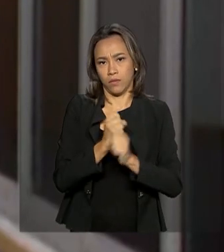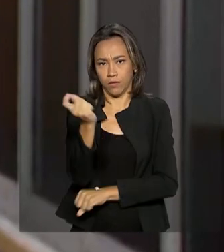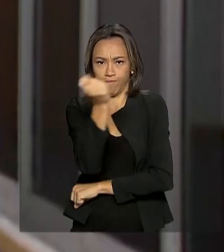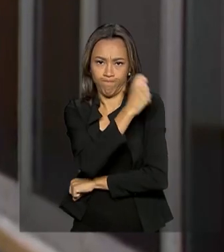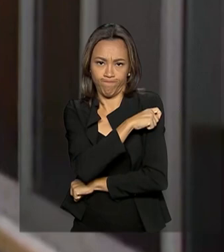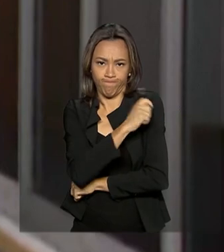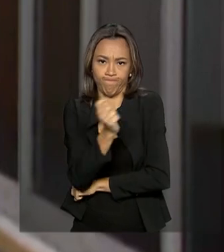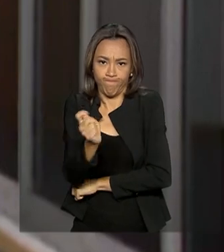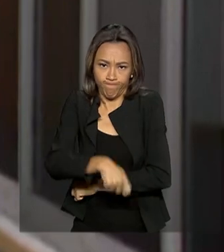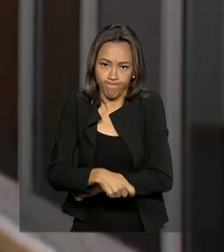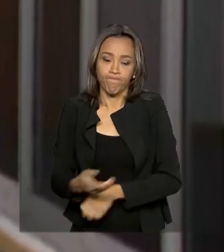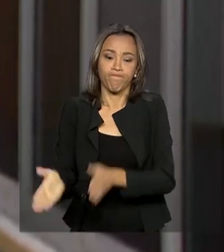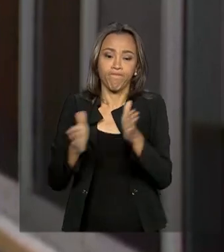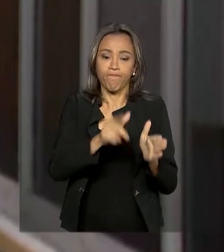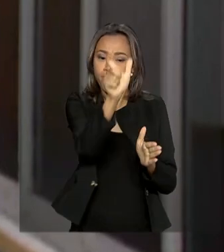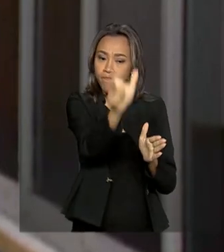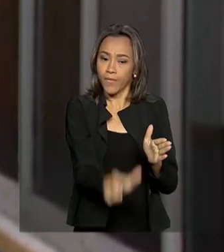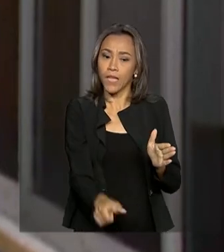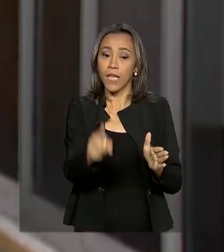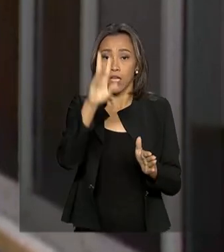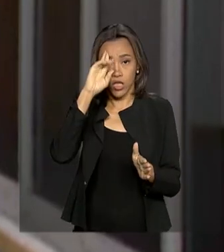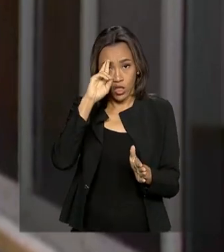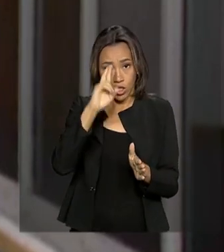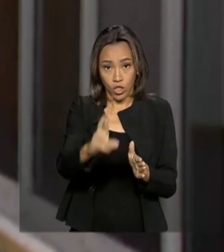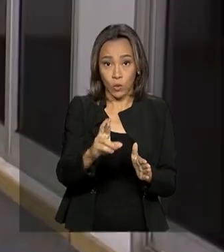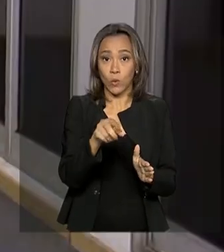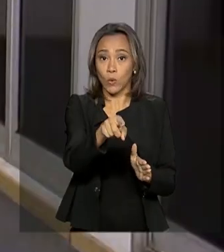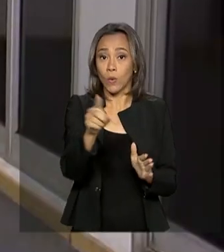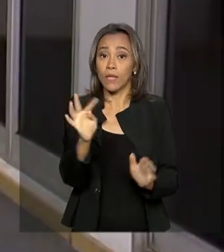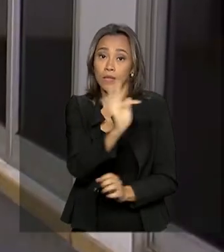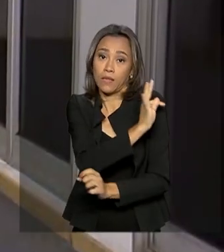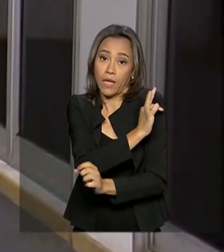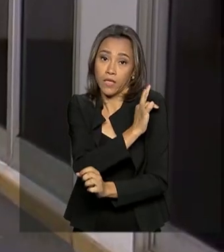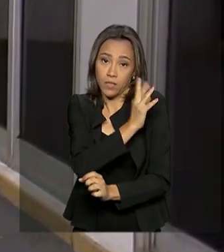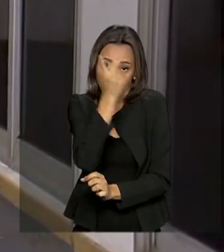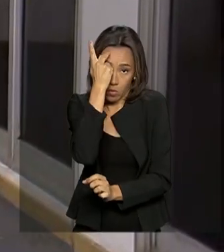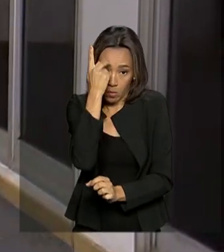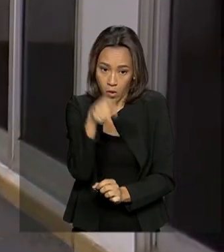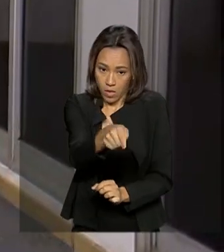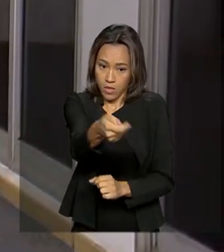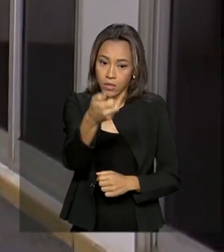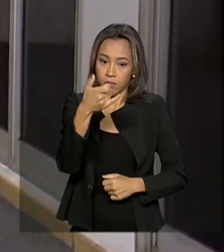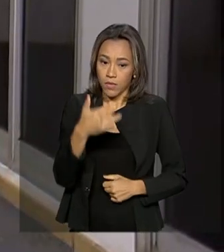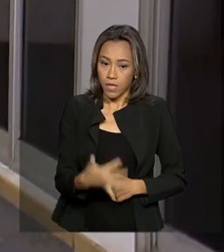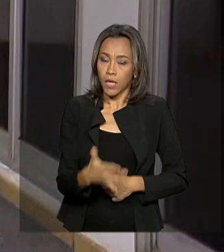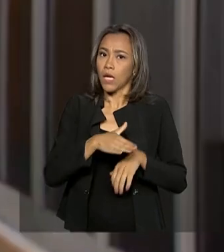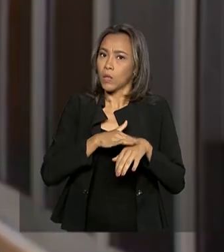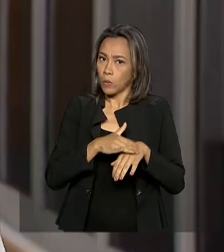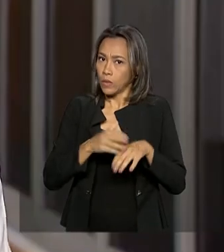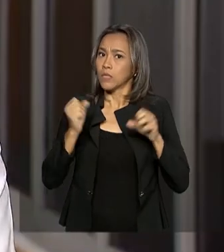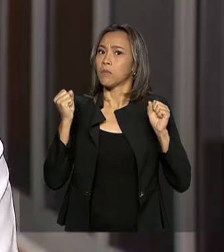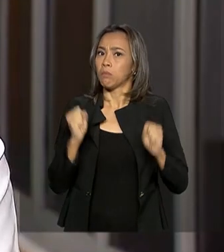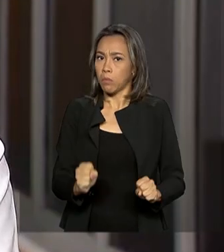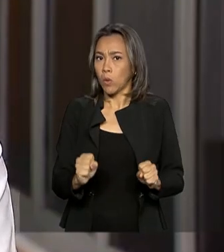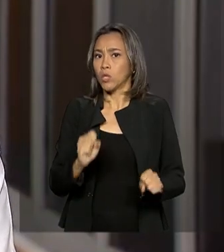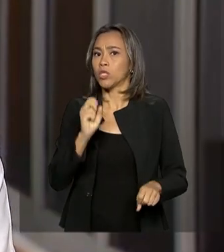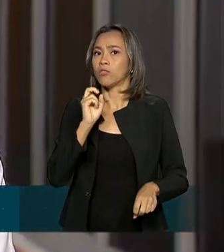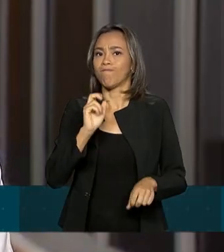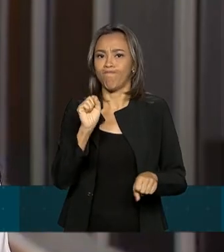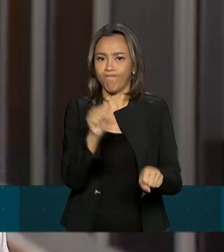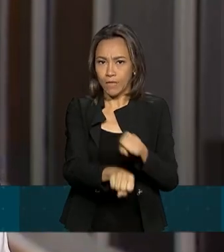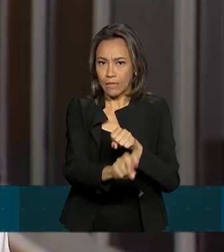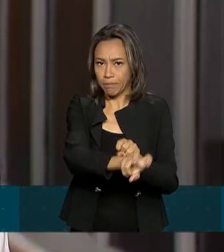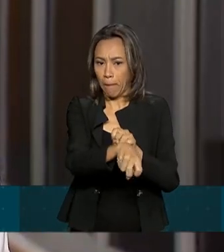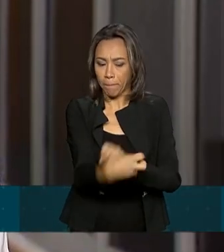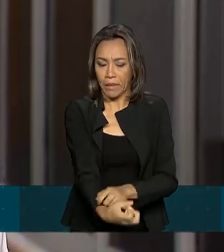diretora técnica do Centro de Vigilância Epidemiológica de São Paulo alerta que a doença pode matar. 10% das